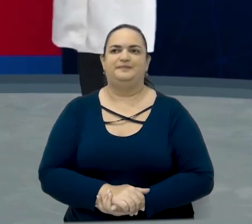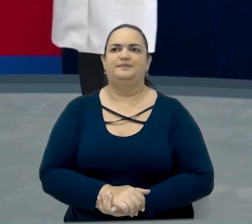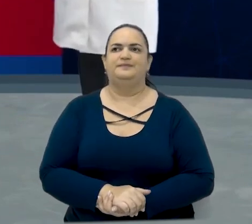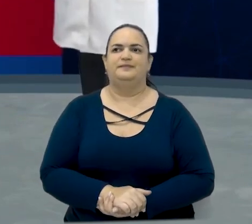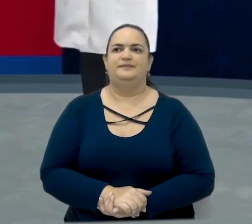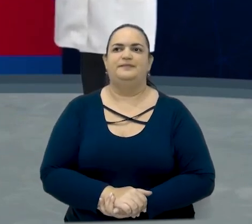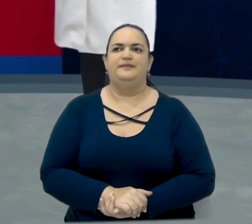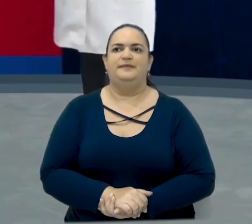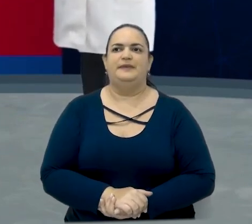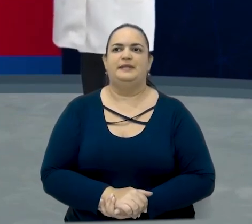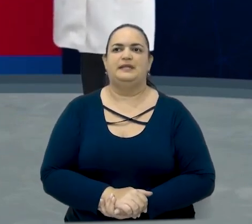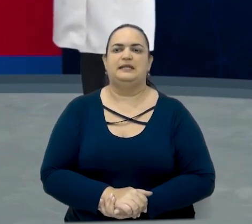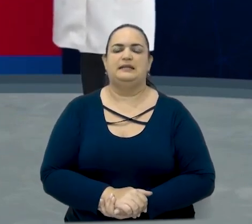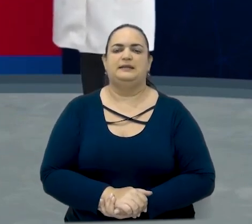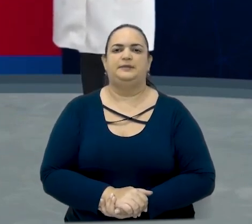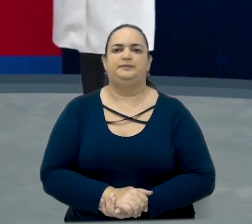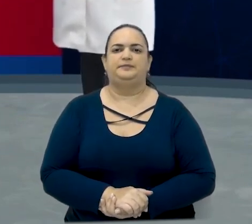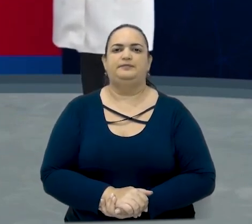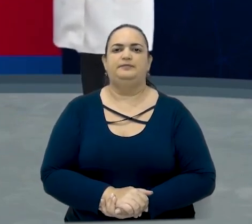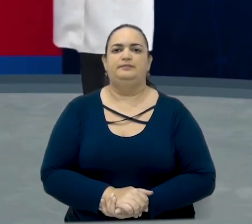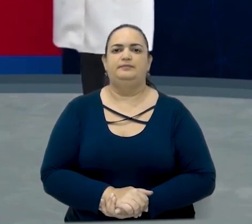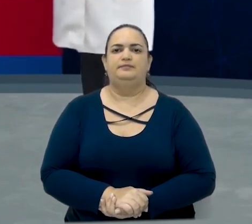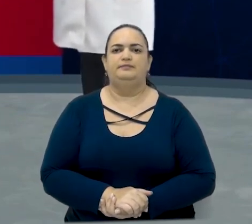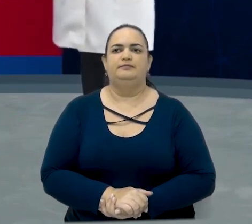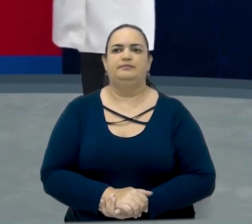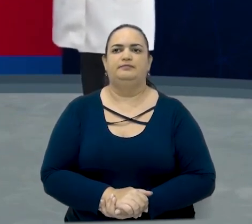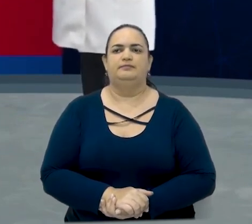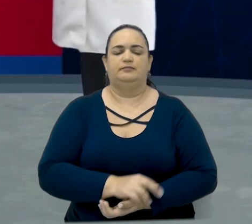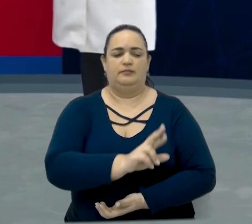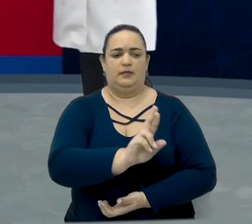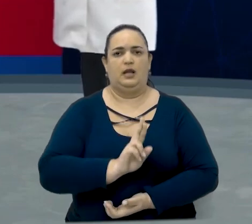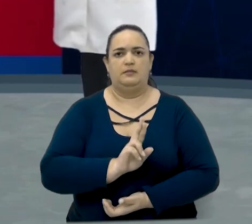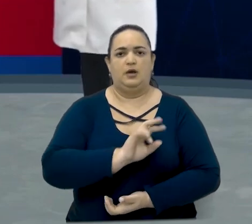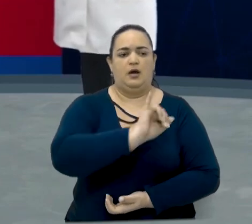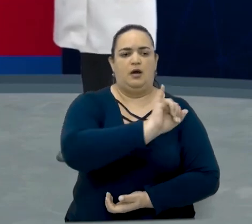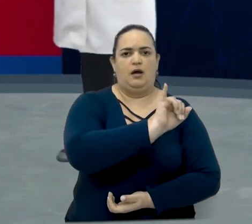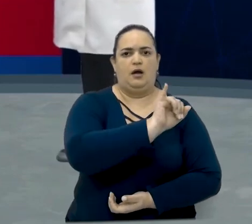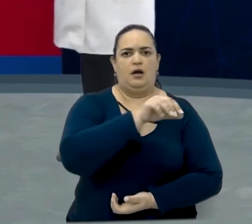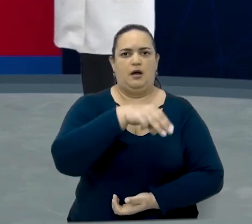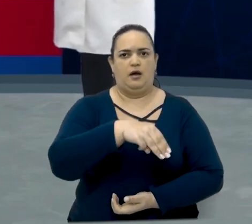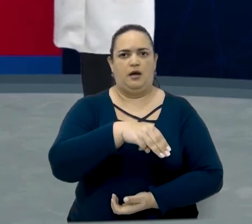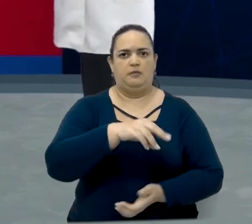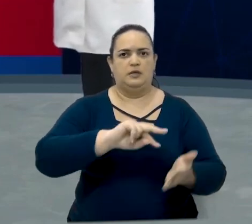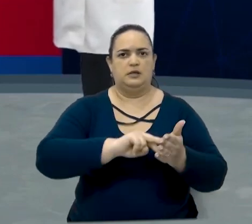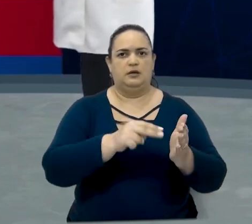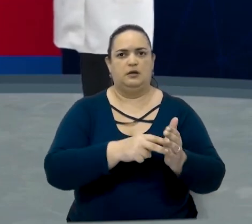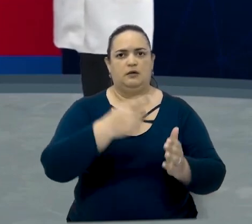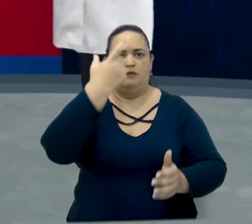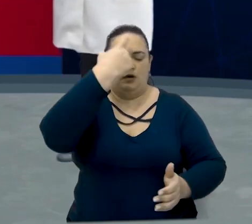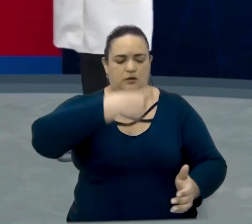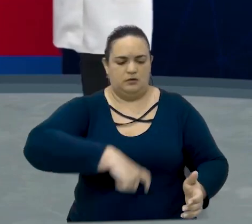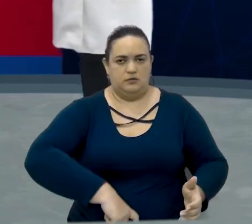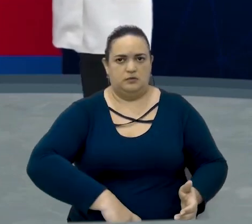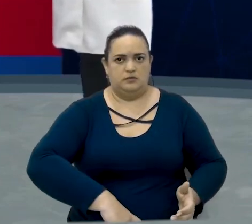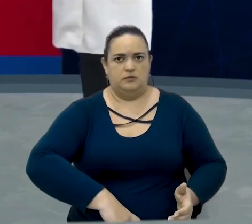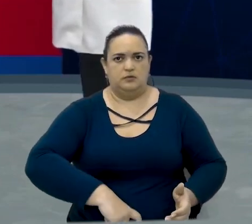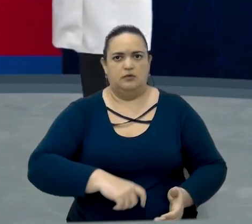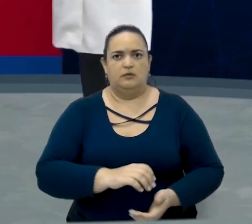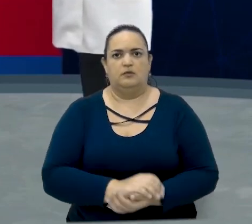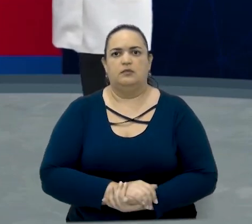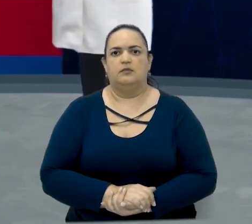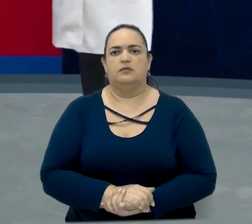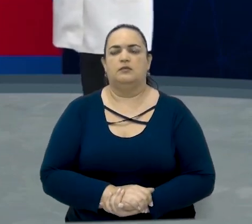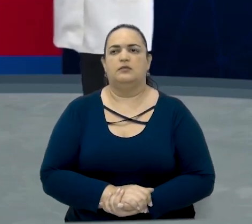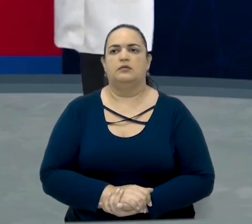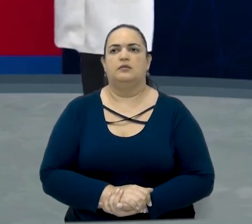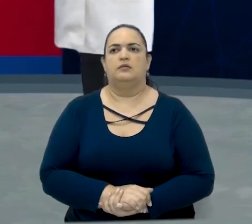What's your nationality? Eu... I'm... Que significa... Eu sou... I'm... Né? O sujeito...